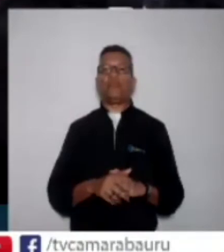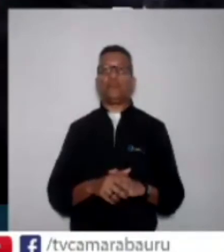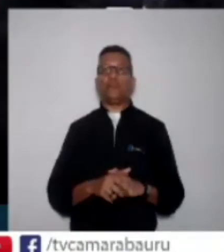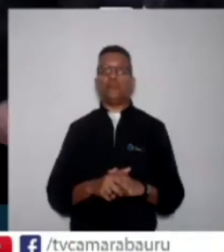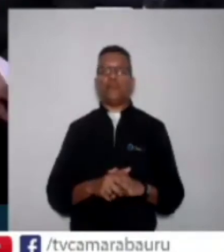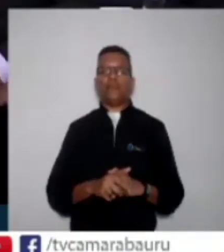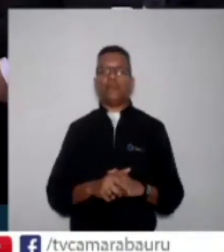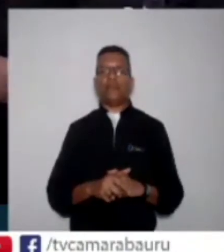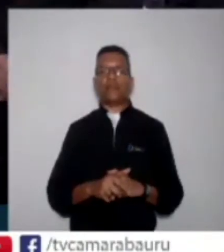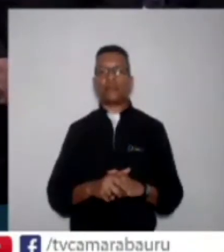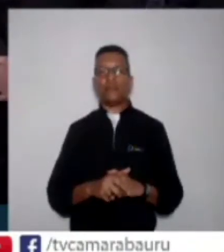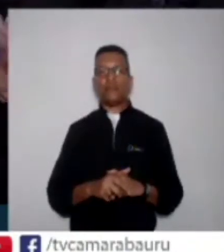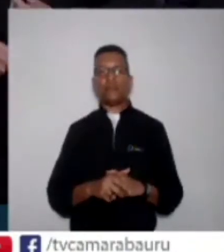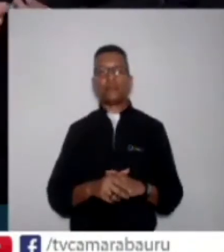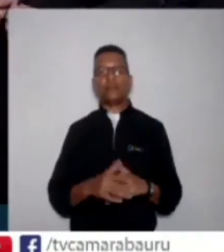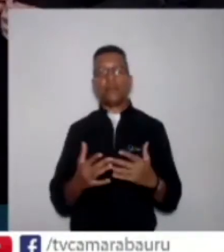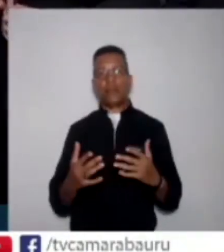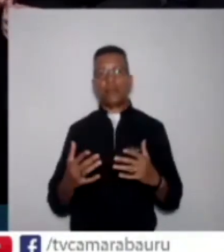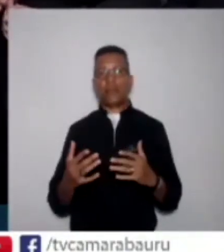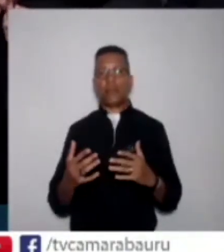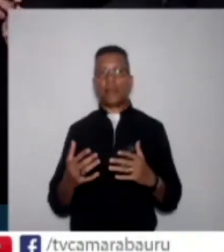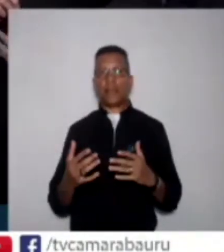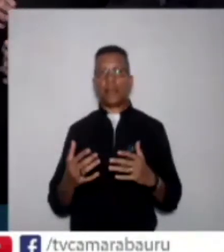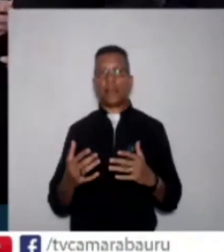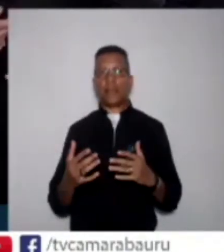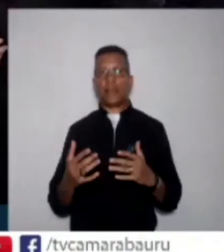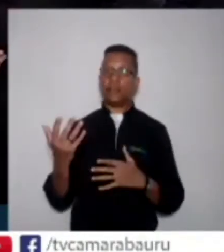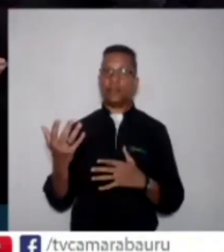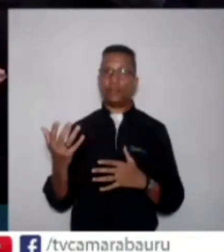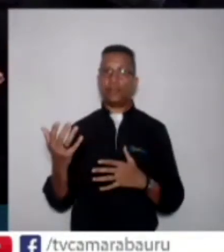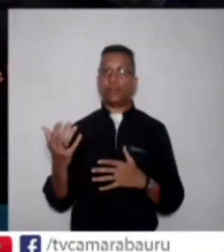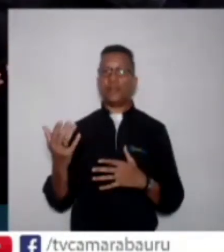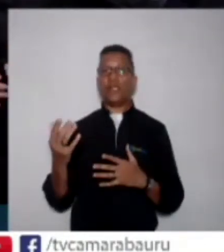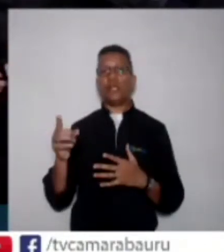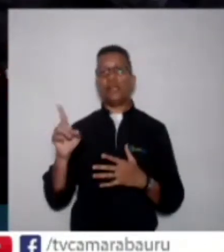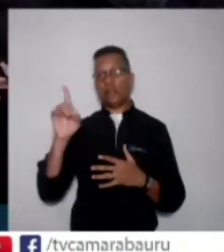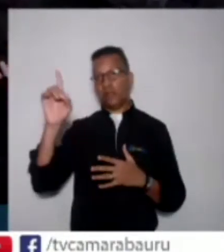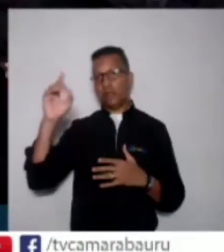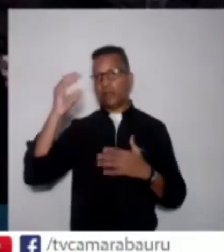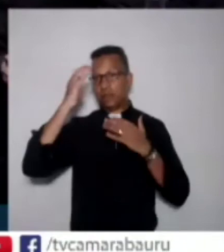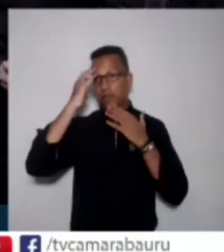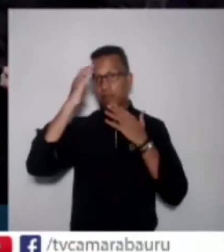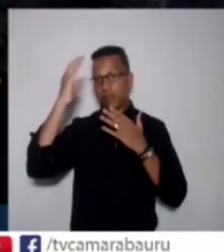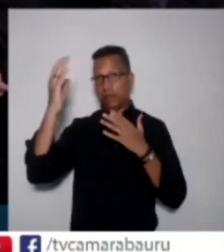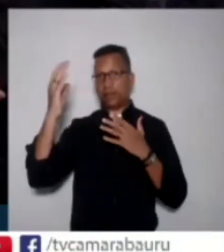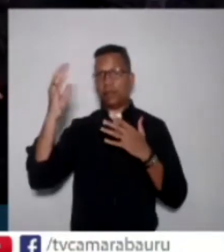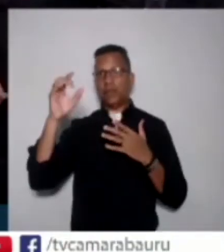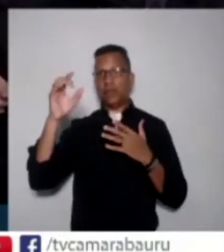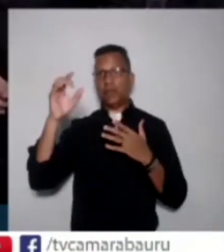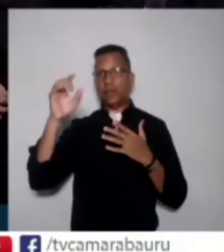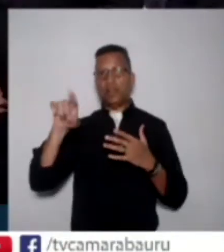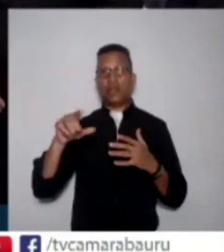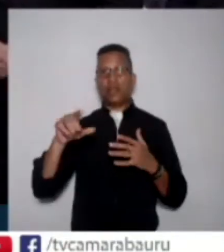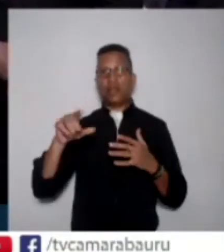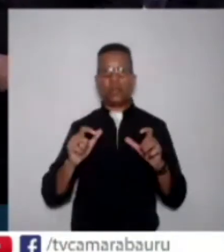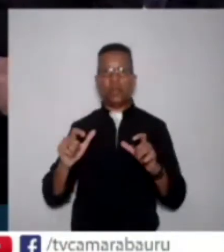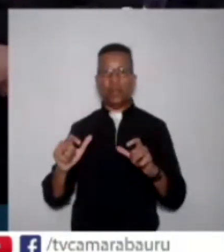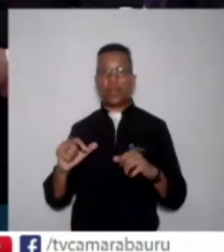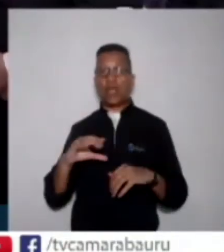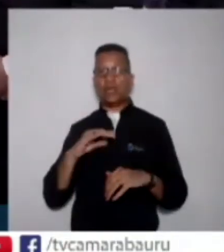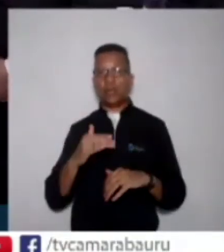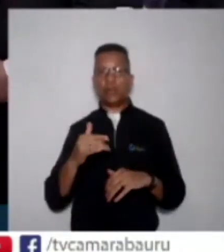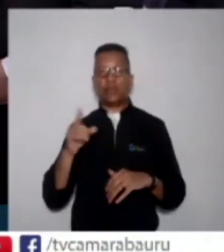Bom, primeiro, agradecer a Deus por estar presente e sempre em todas as ações que a gente faz, em todas